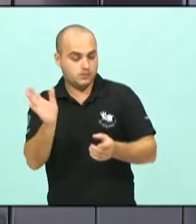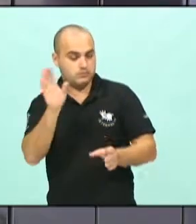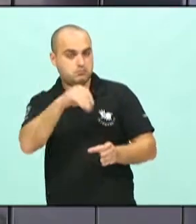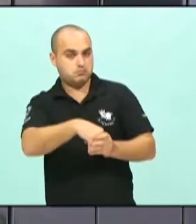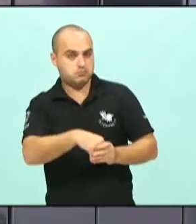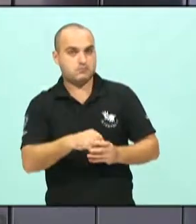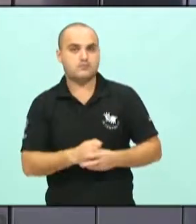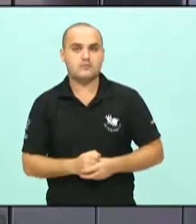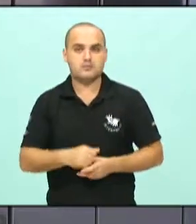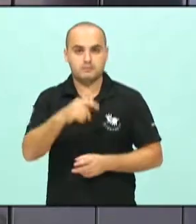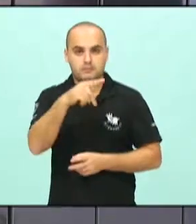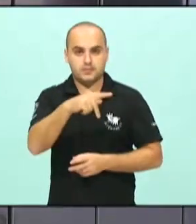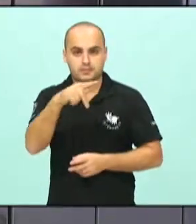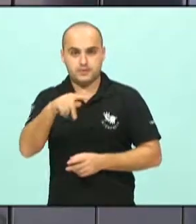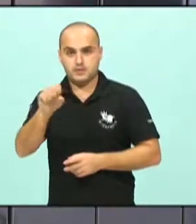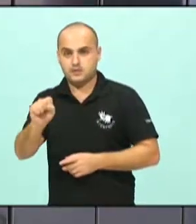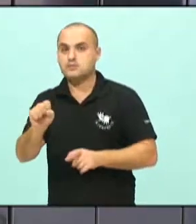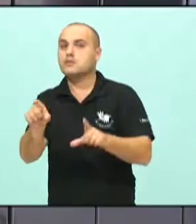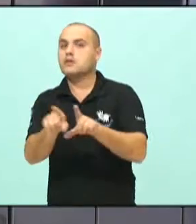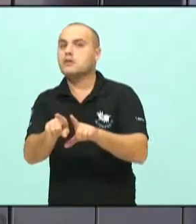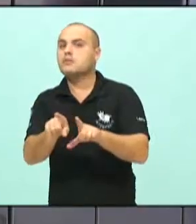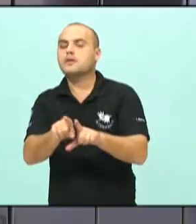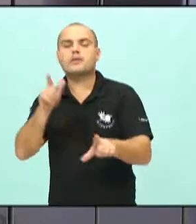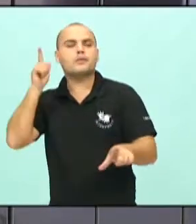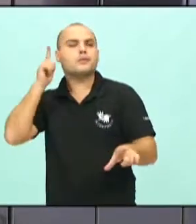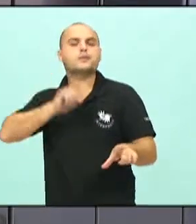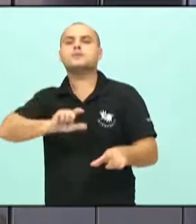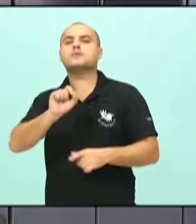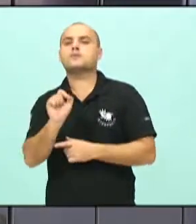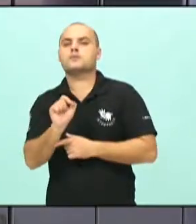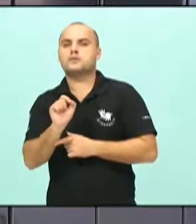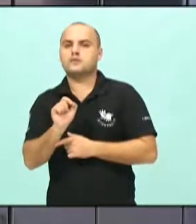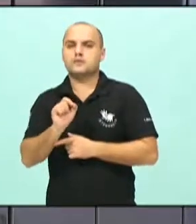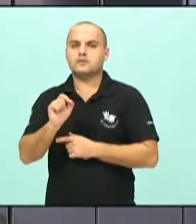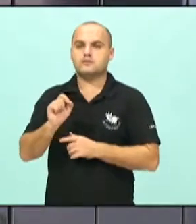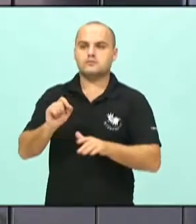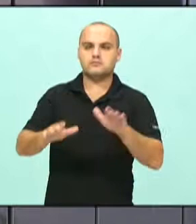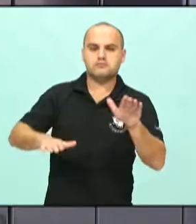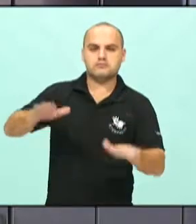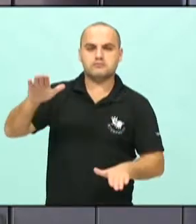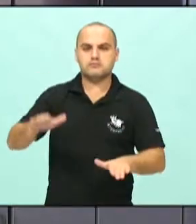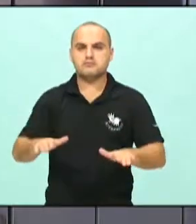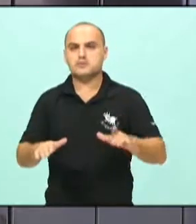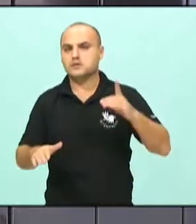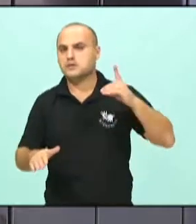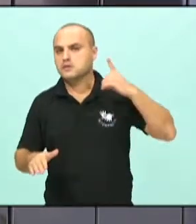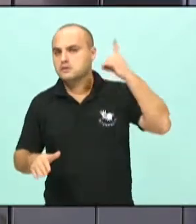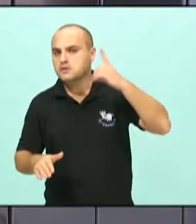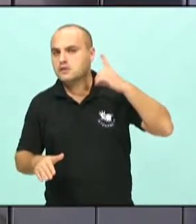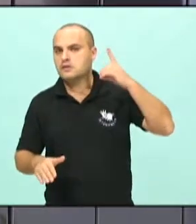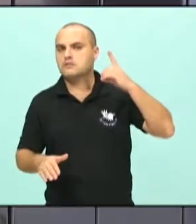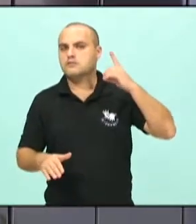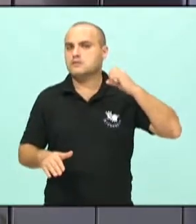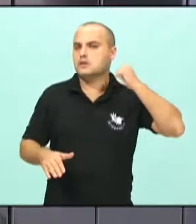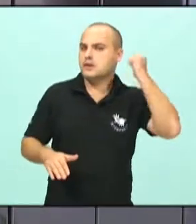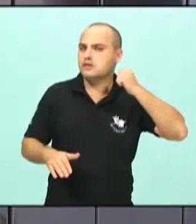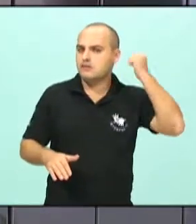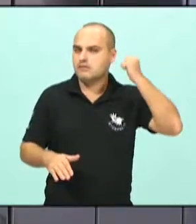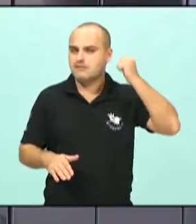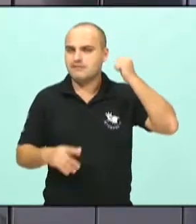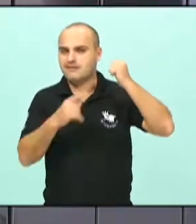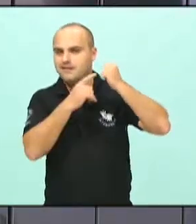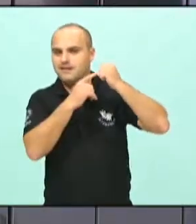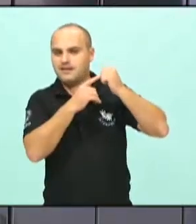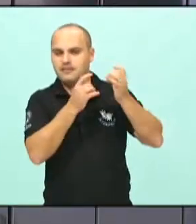O PPS também conseguiu agregar alguns deputados e senadores que acabaram deixando a